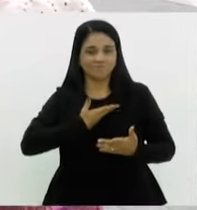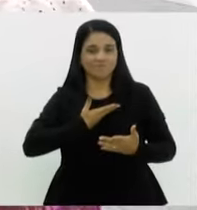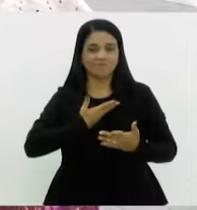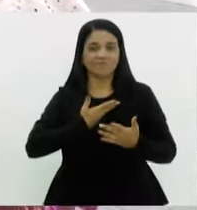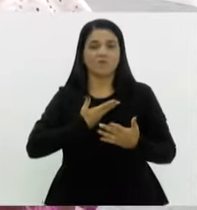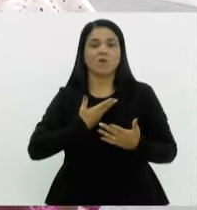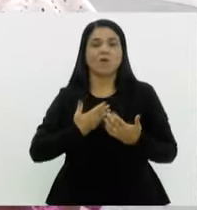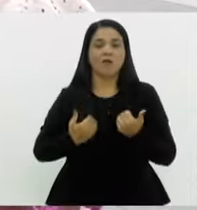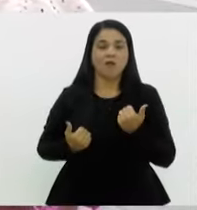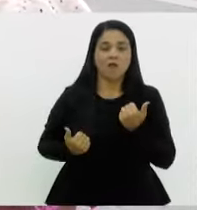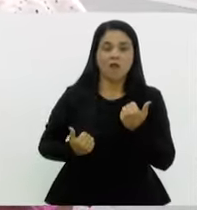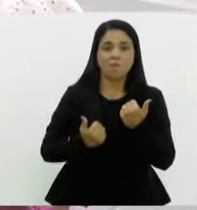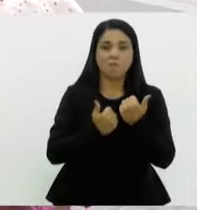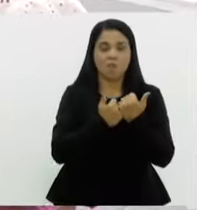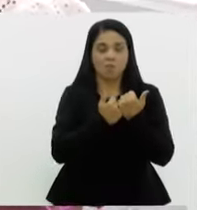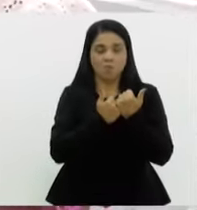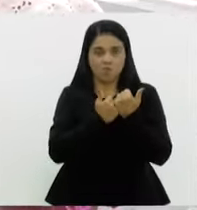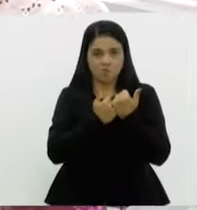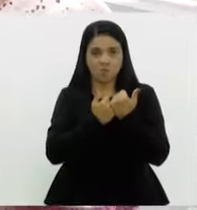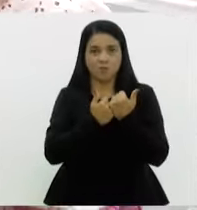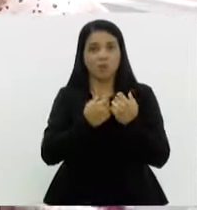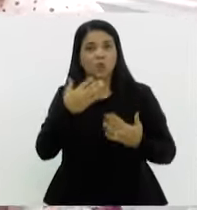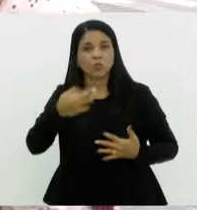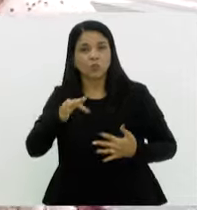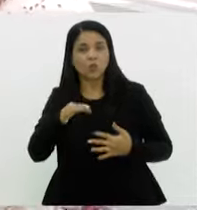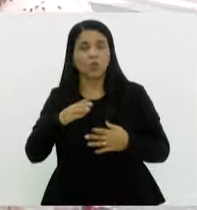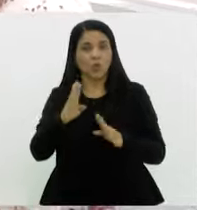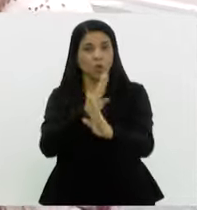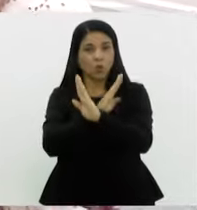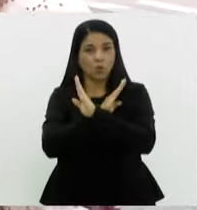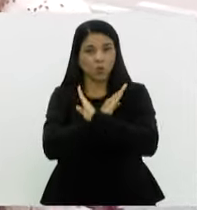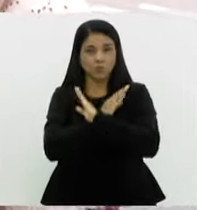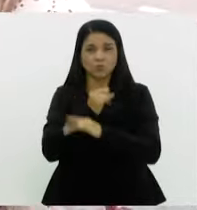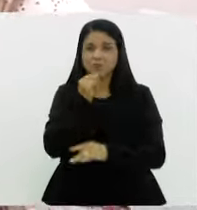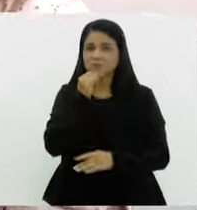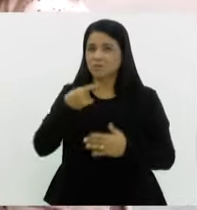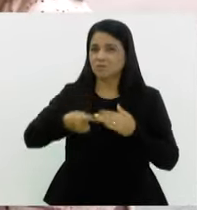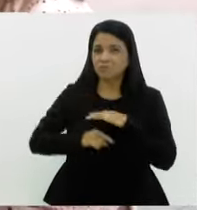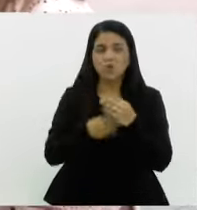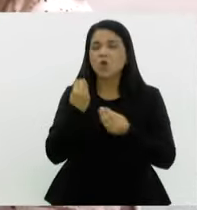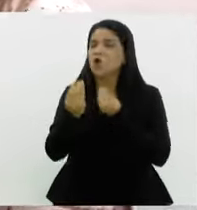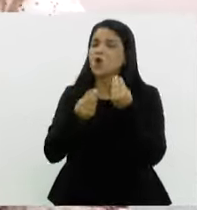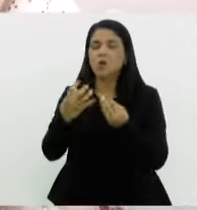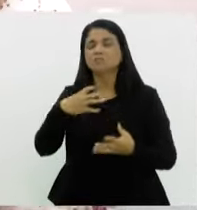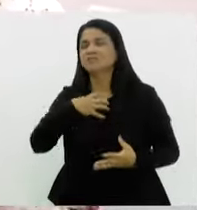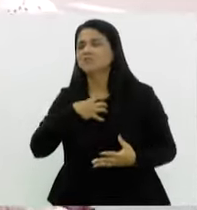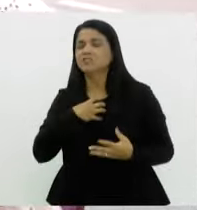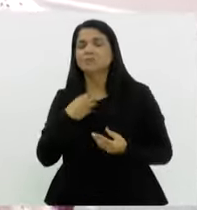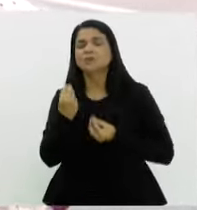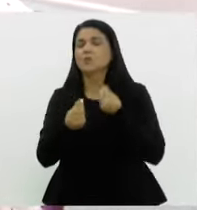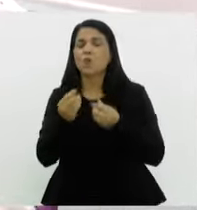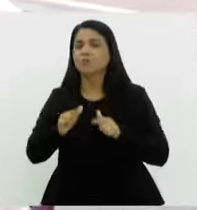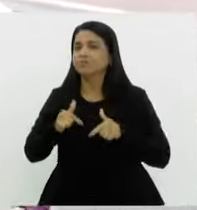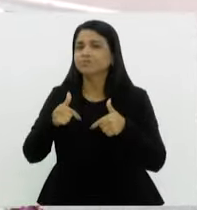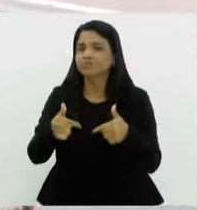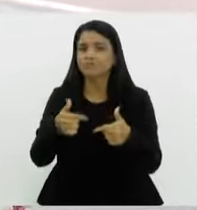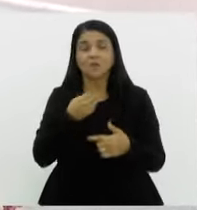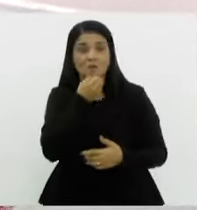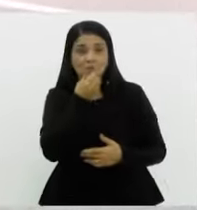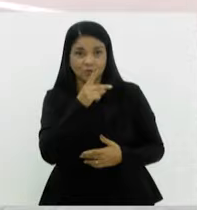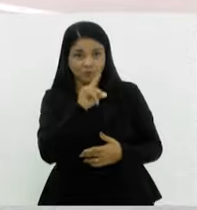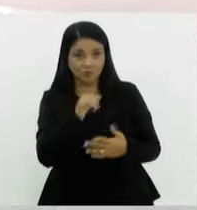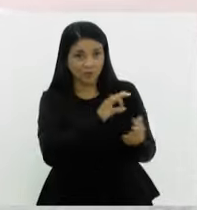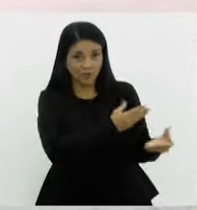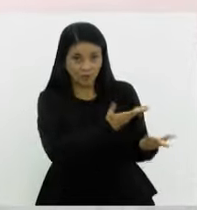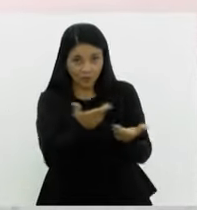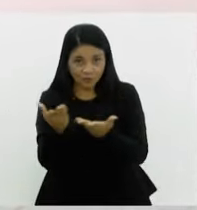demora muito tempo e o tempo varia de cada pessoa. Como lidar com o luto e passar por esse turbilhão de sentimentos? Bom dia. Bom dia a todos